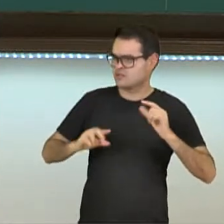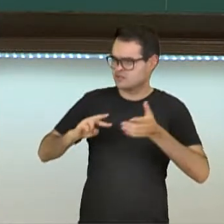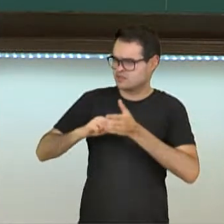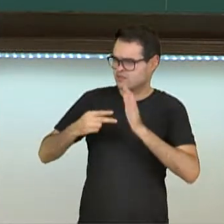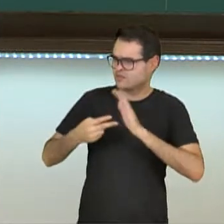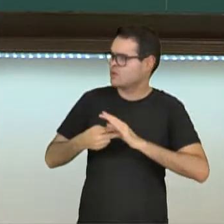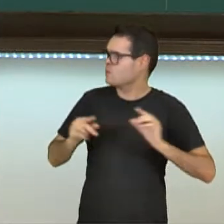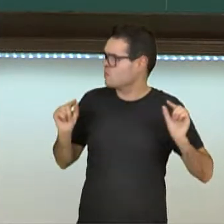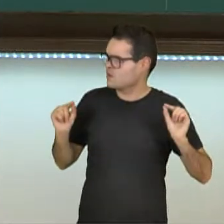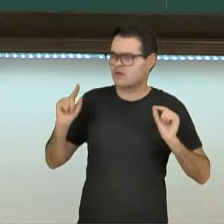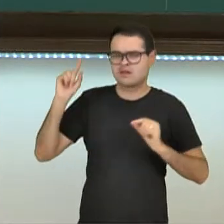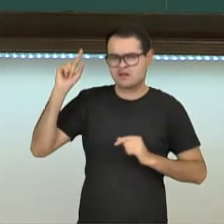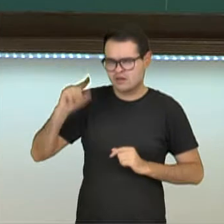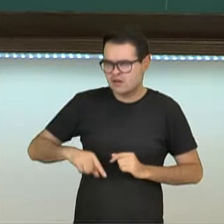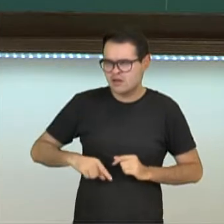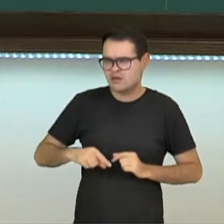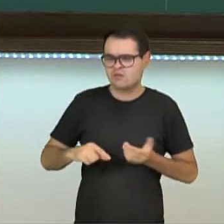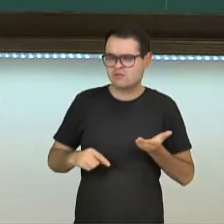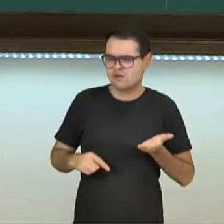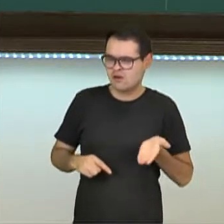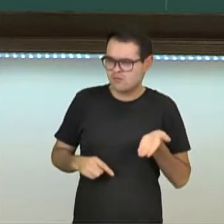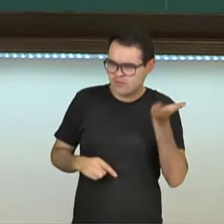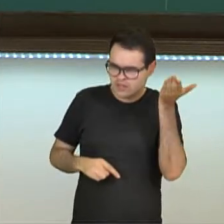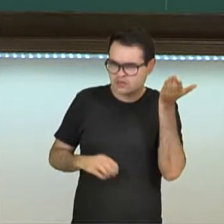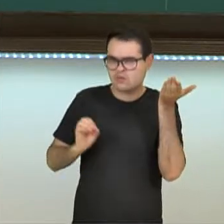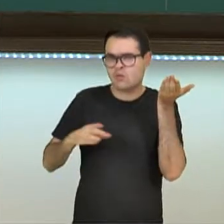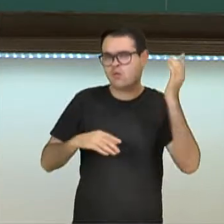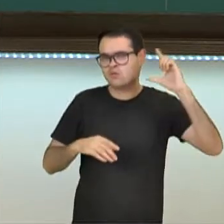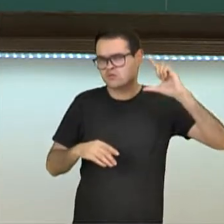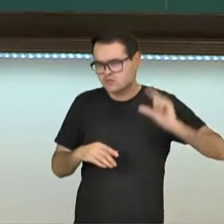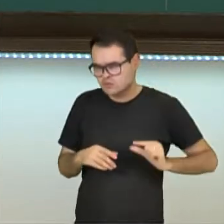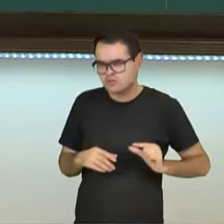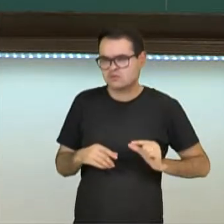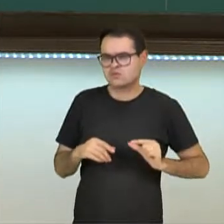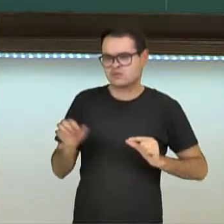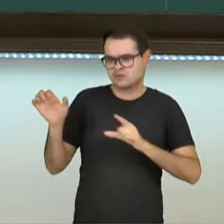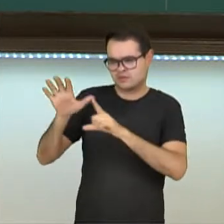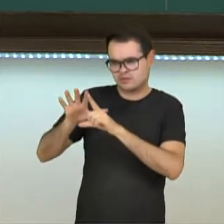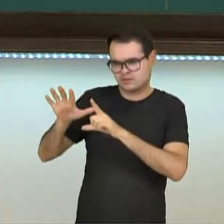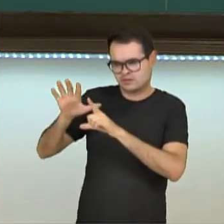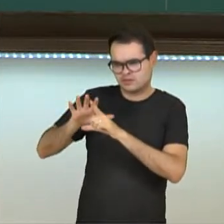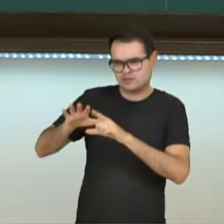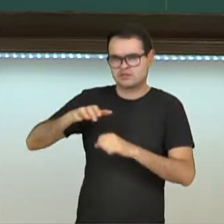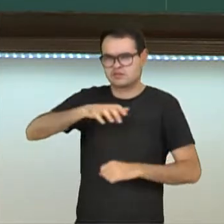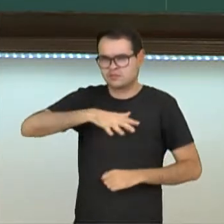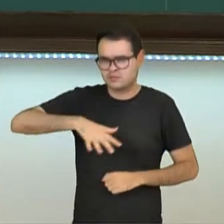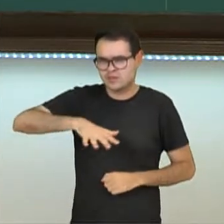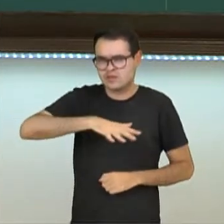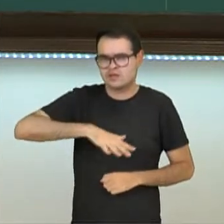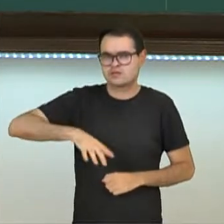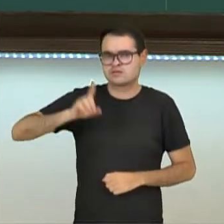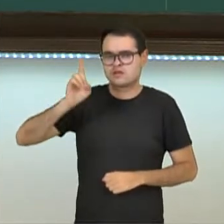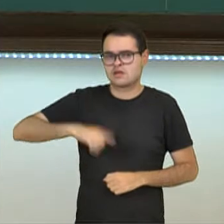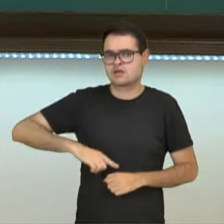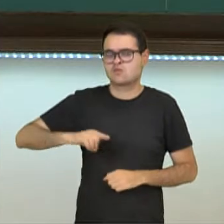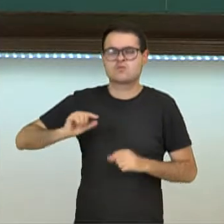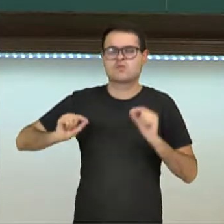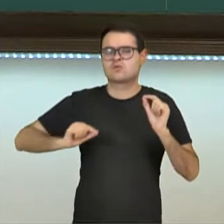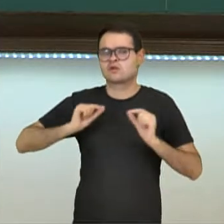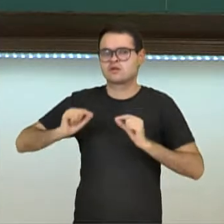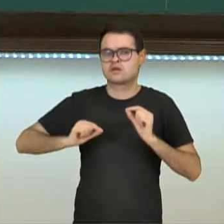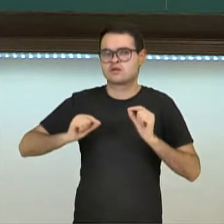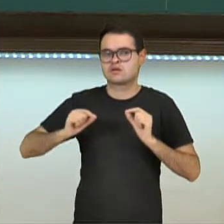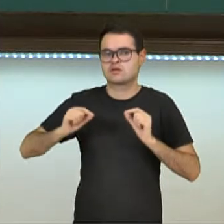significando o quê? Que aquele aumento ou aquela redução daquela figura ou daquele ambiente, ele está numa ideia